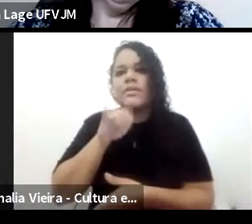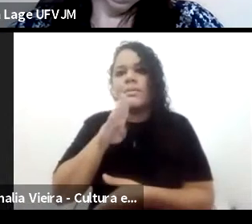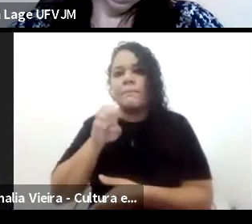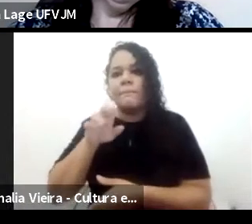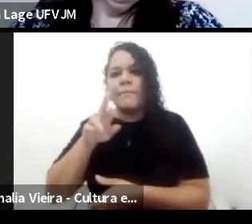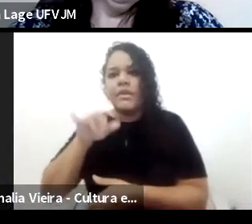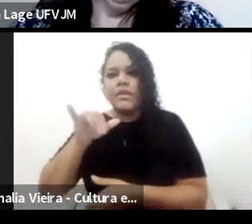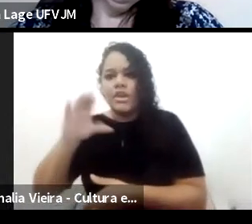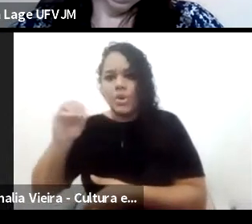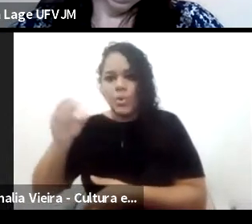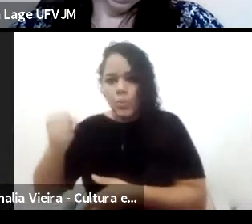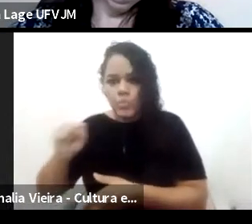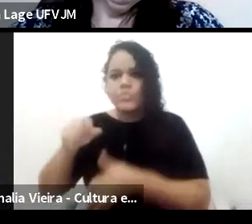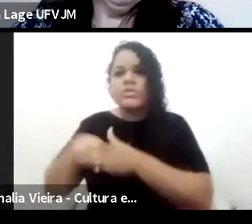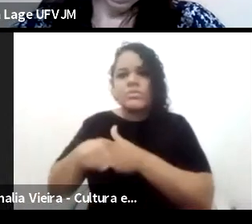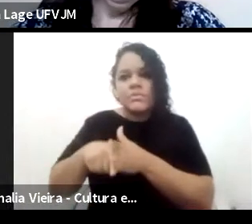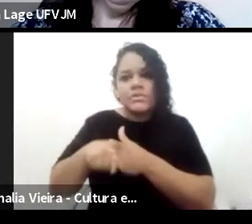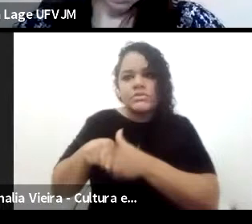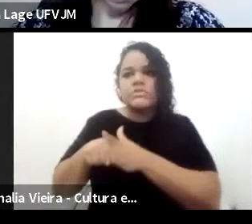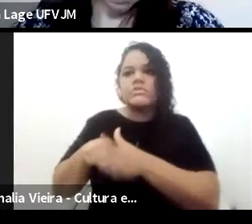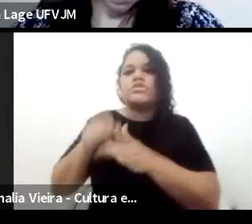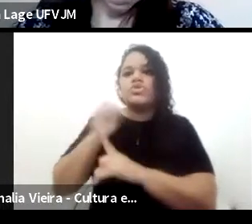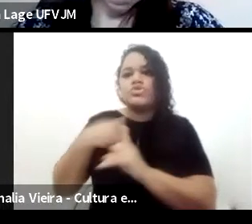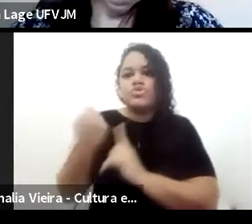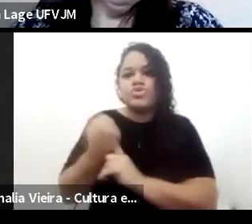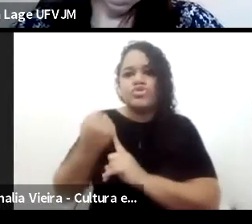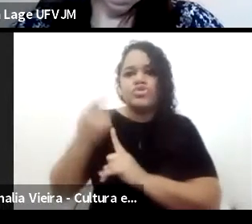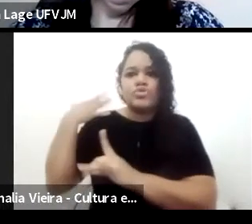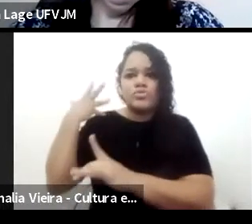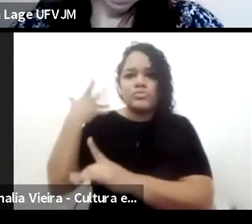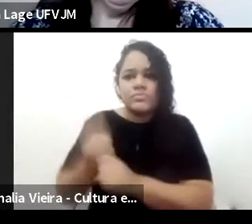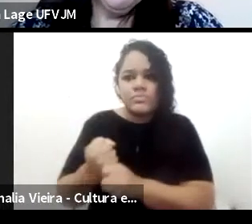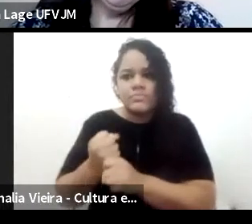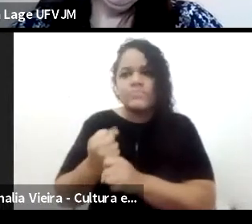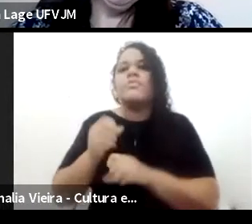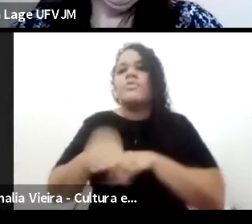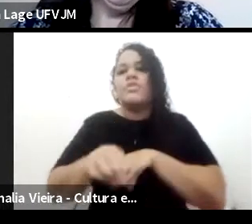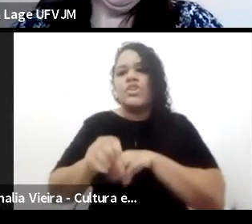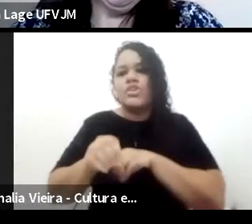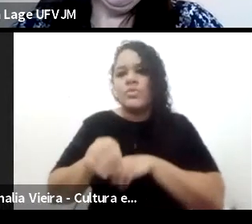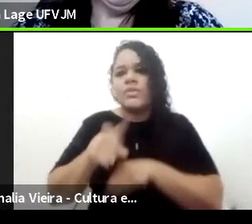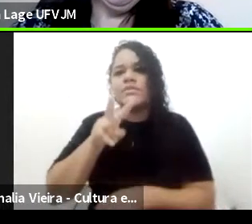sócio-históricas e educação dos vales. Seja muito bem-vinda, professora.